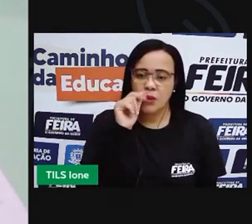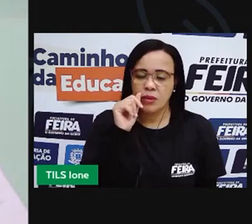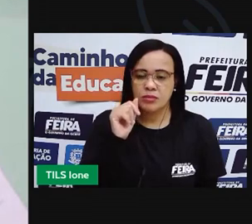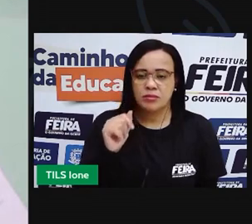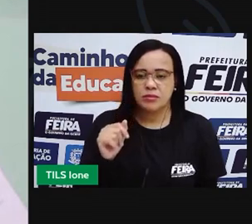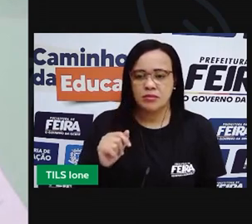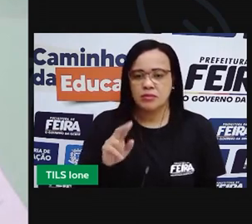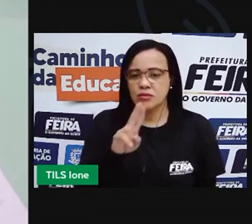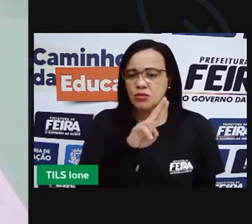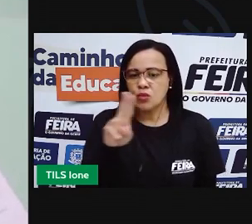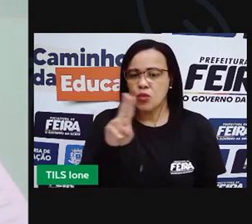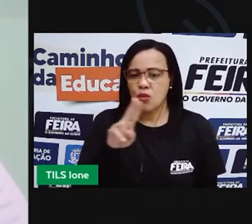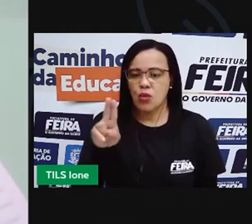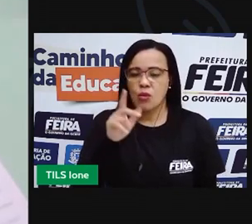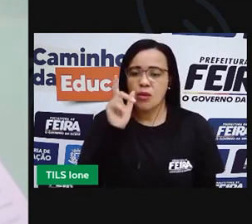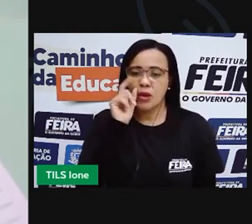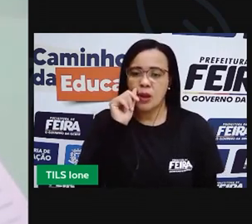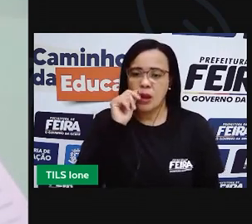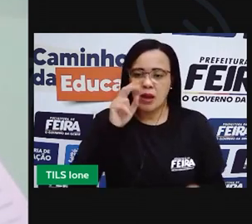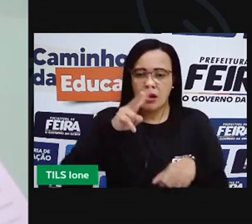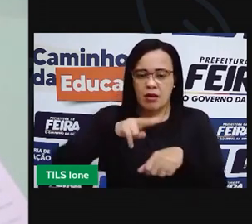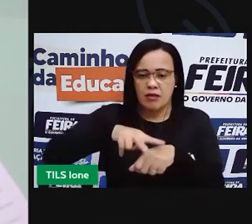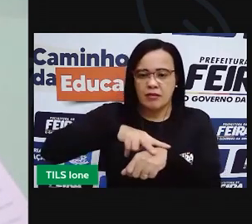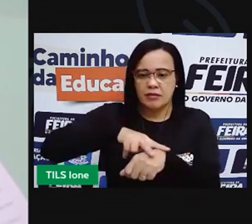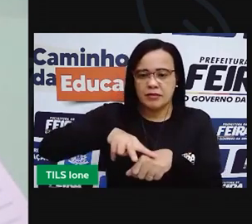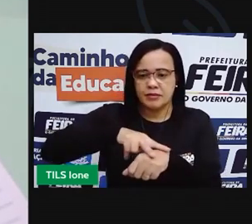verde. Vou colocar aqui embaixo